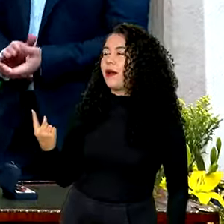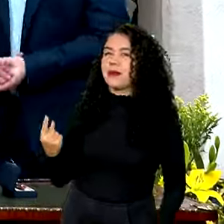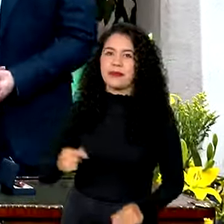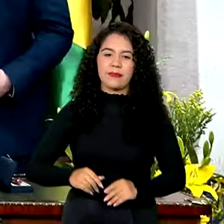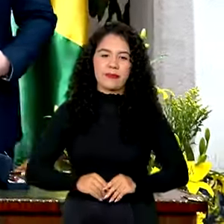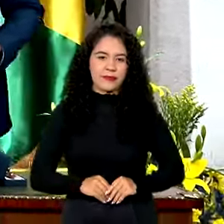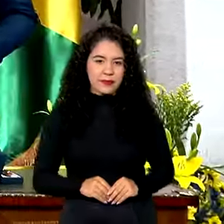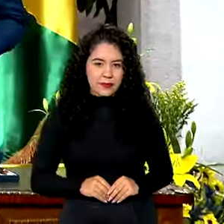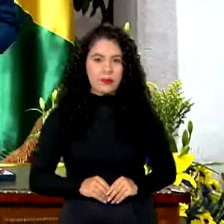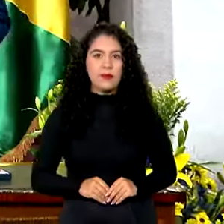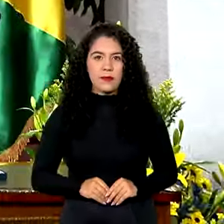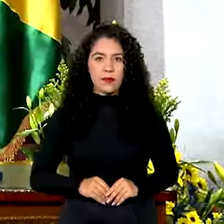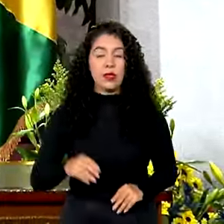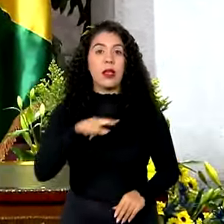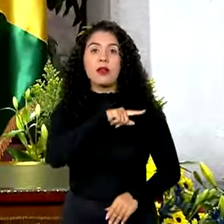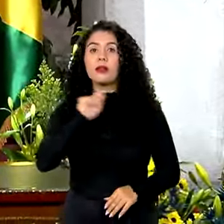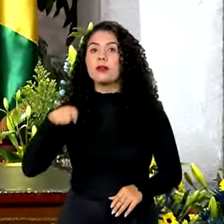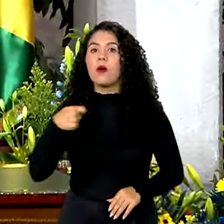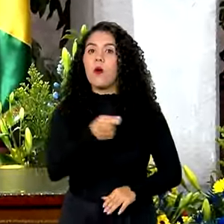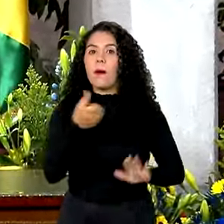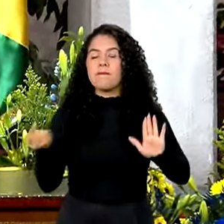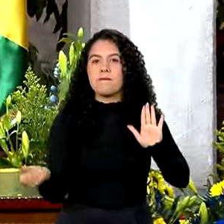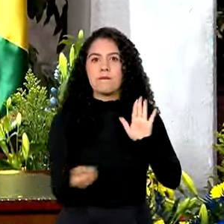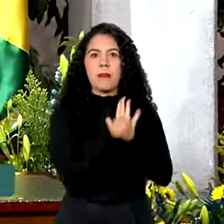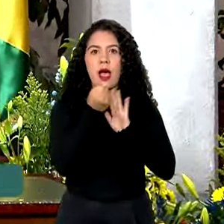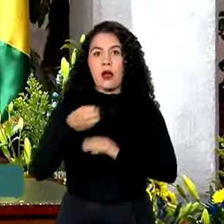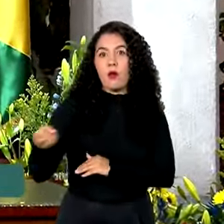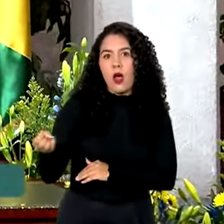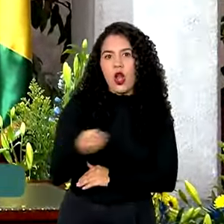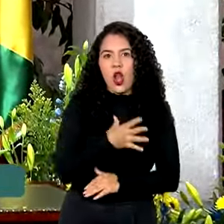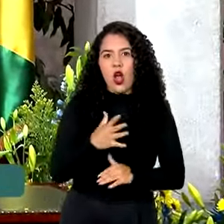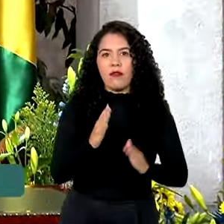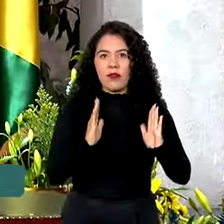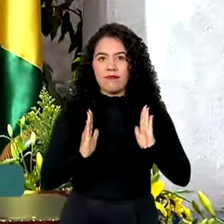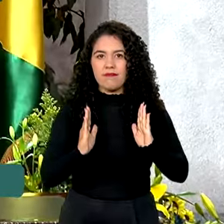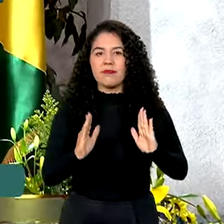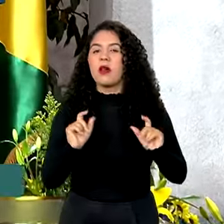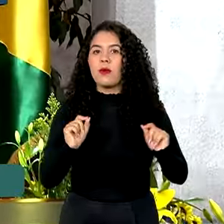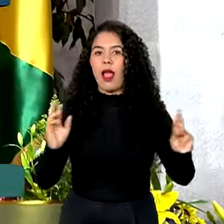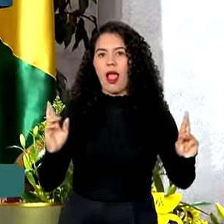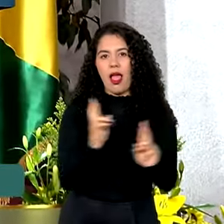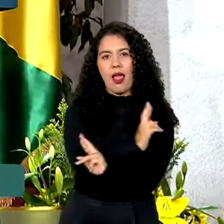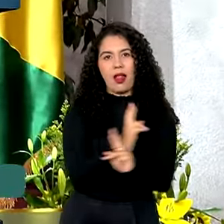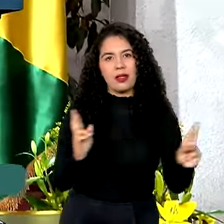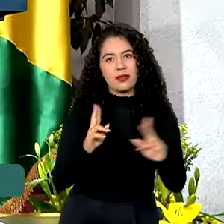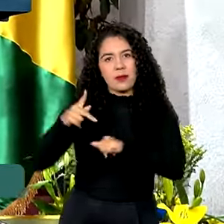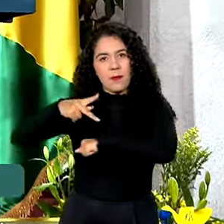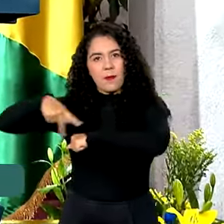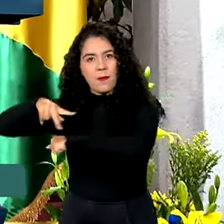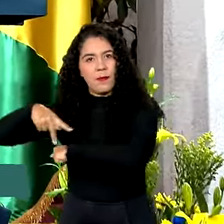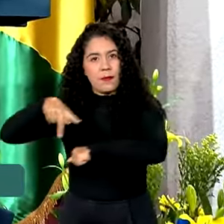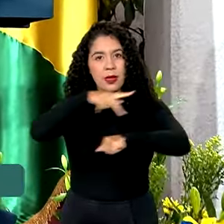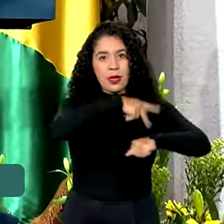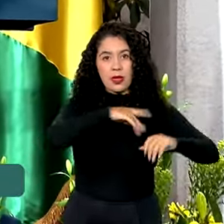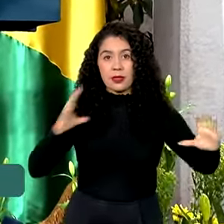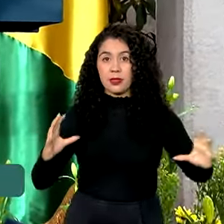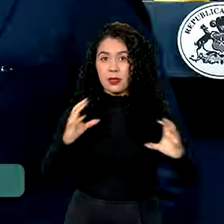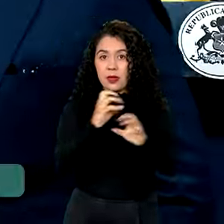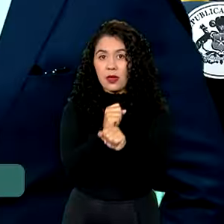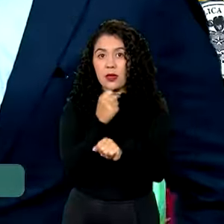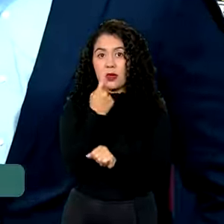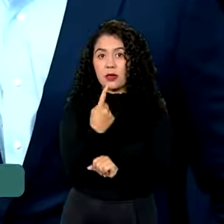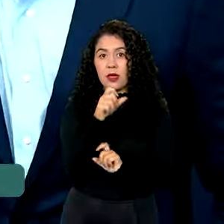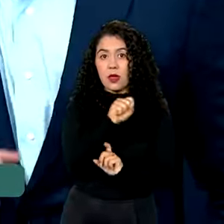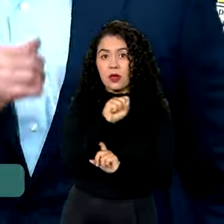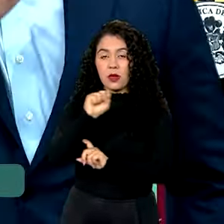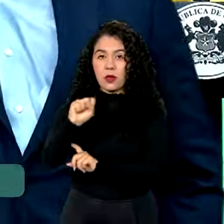A visita marca uma nova etapa na relação entre os dois países, que já tem 188 anos.